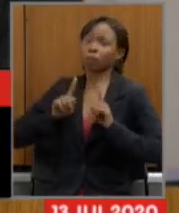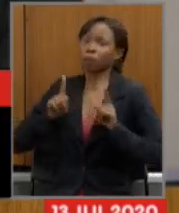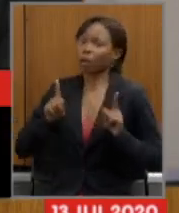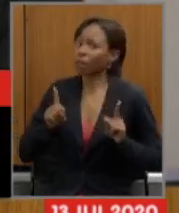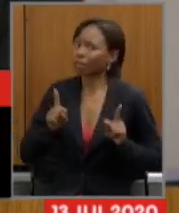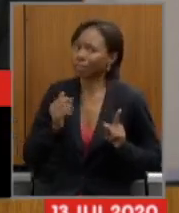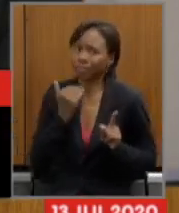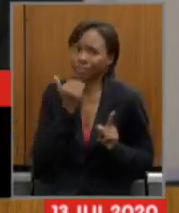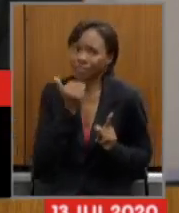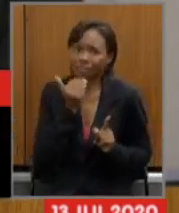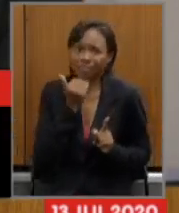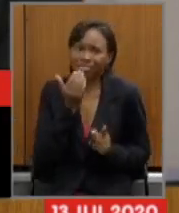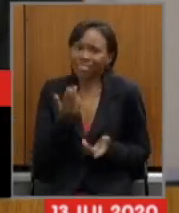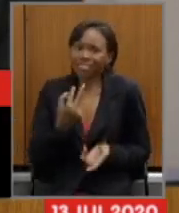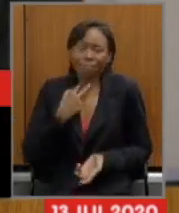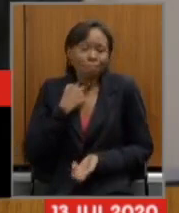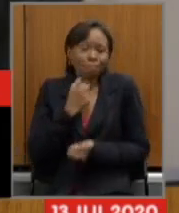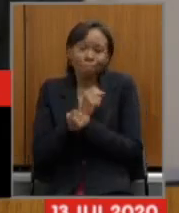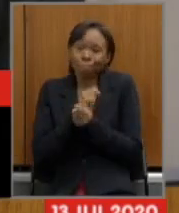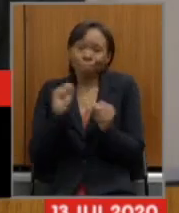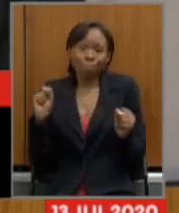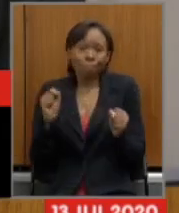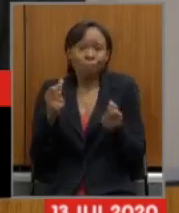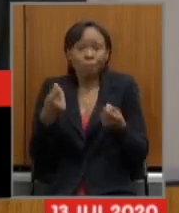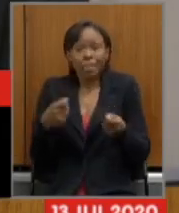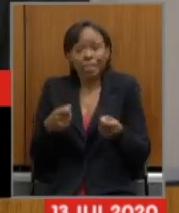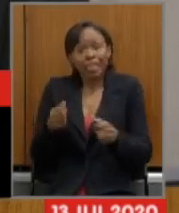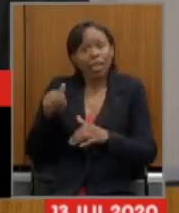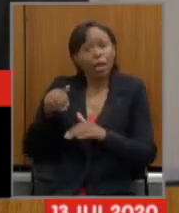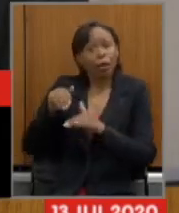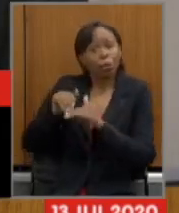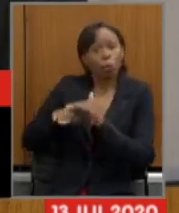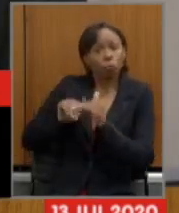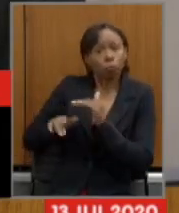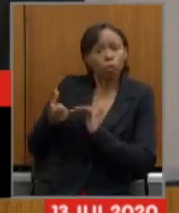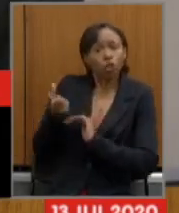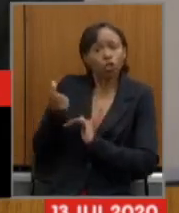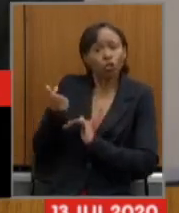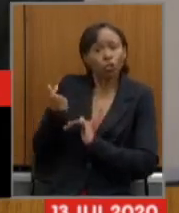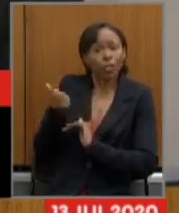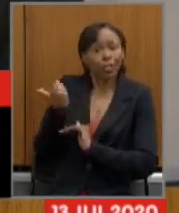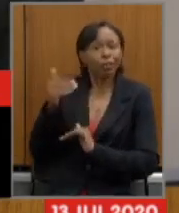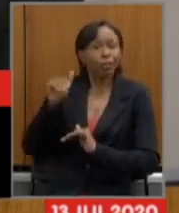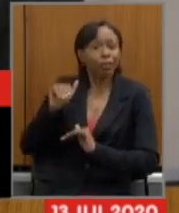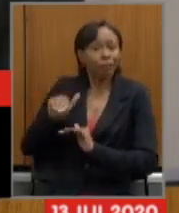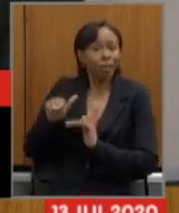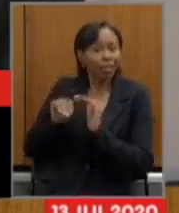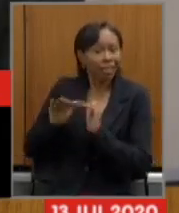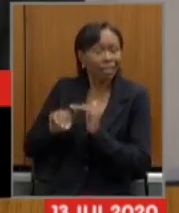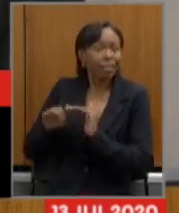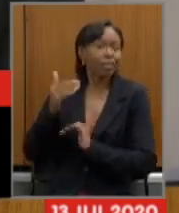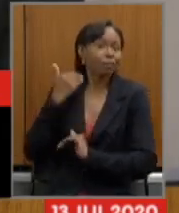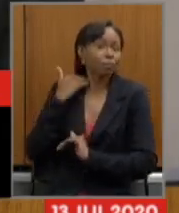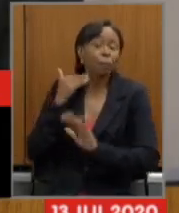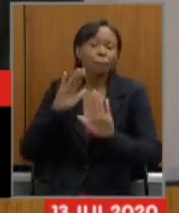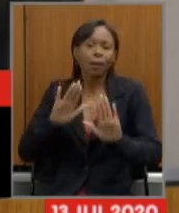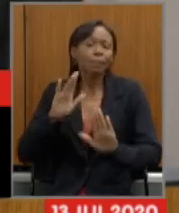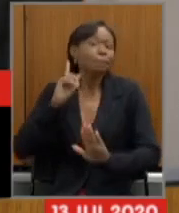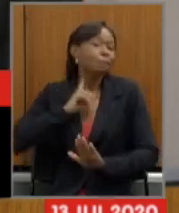a gente precisa ter dinheiro na conta e o Estado de Minas não tem dinheiro na conta